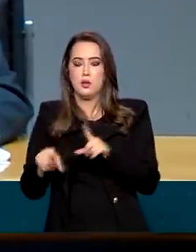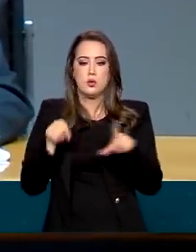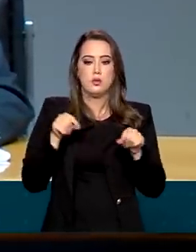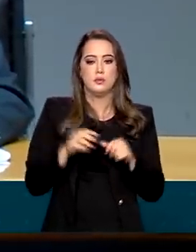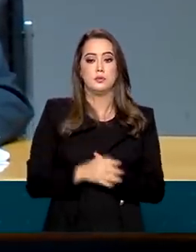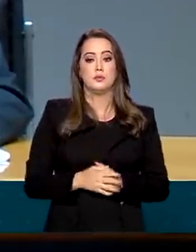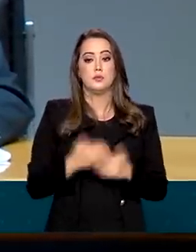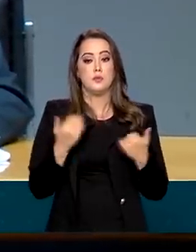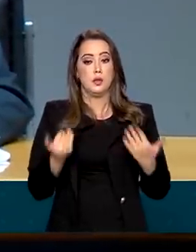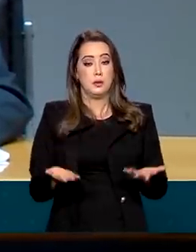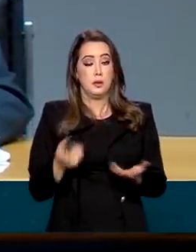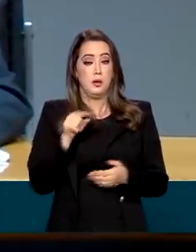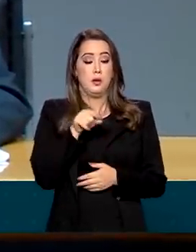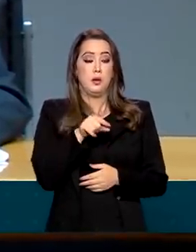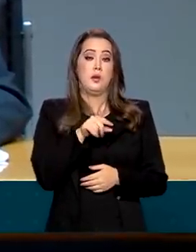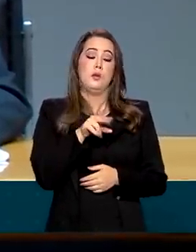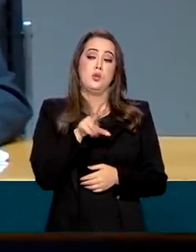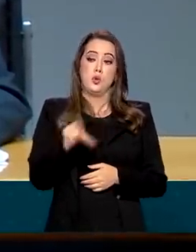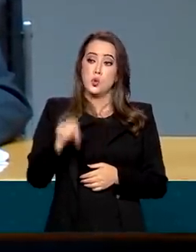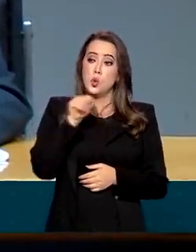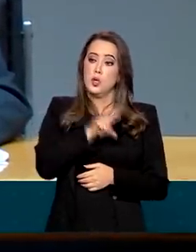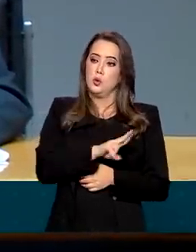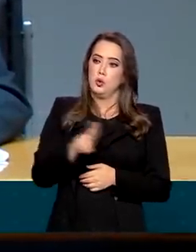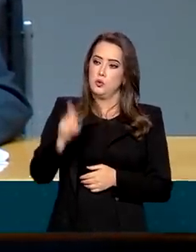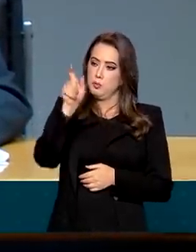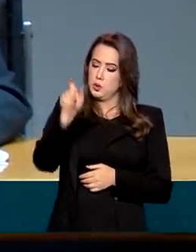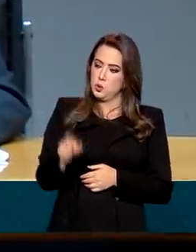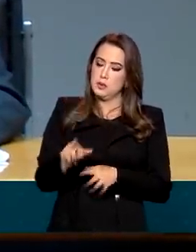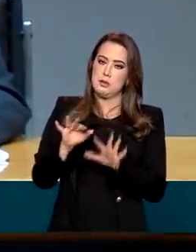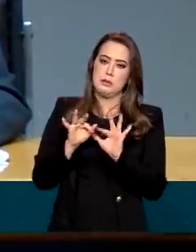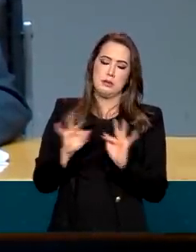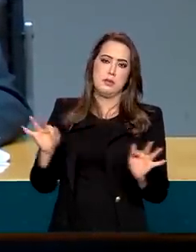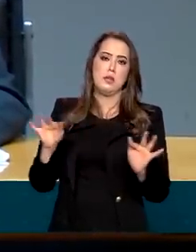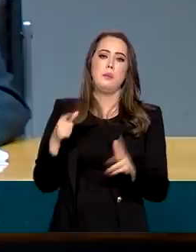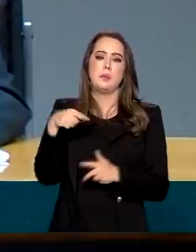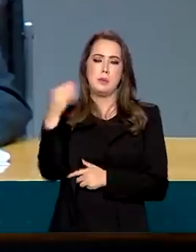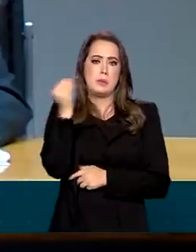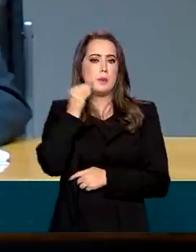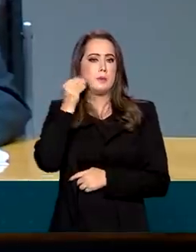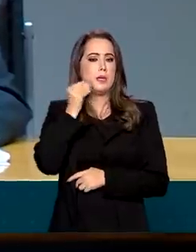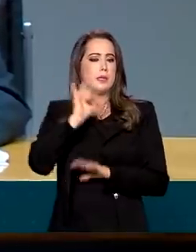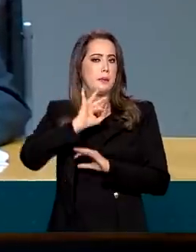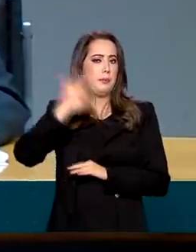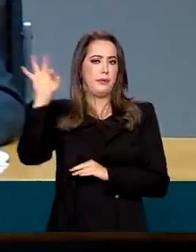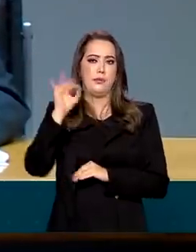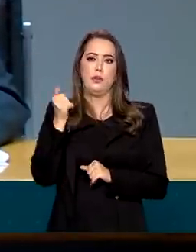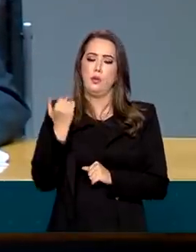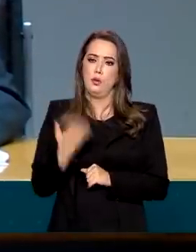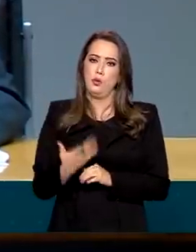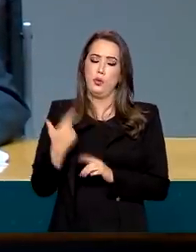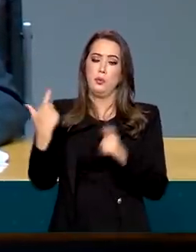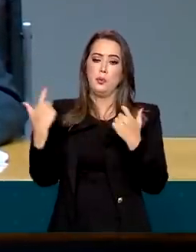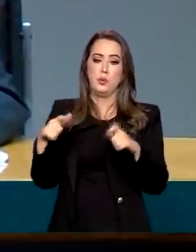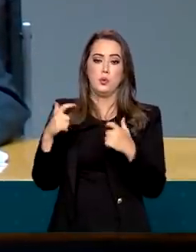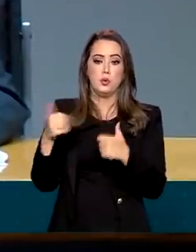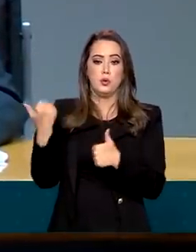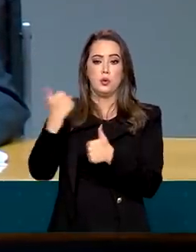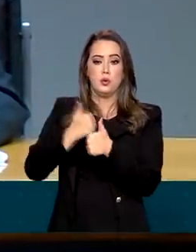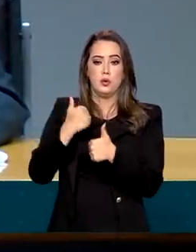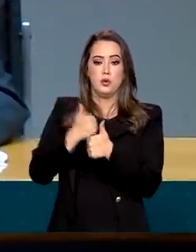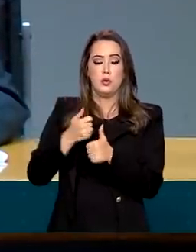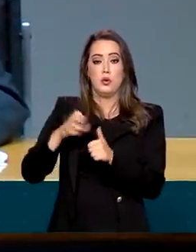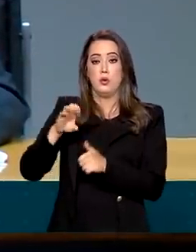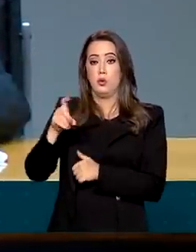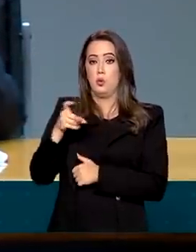alguém bastante sínico, com muita formação, muita experiência, para o lugar do antigo